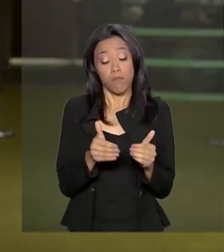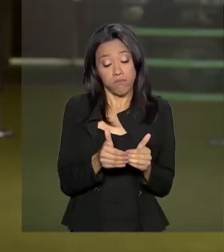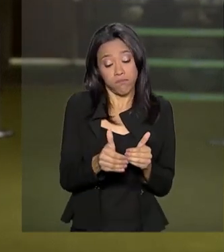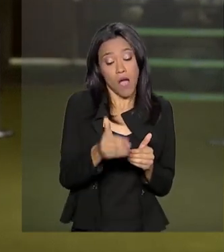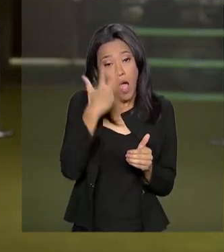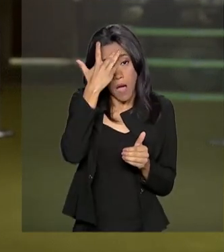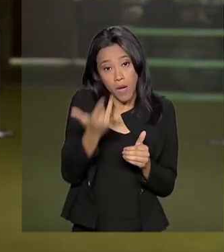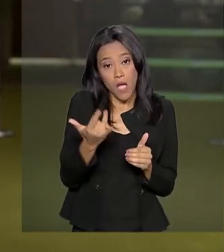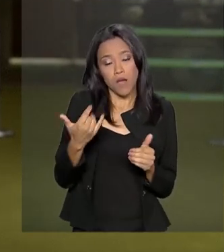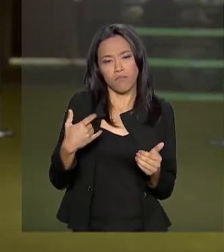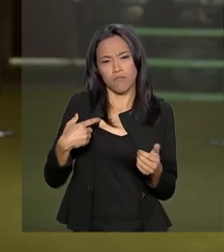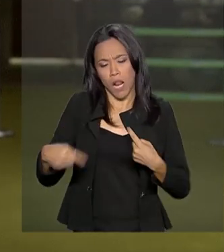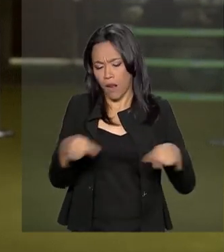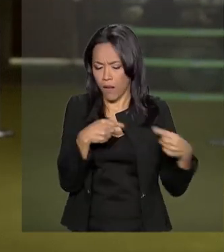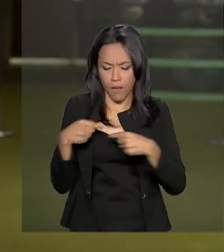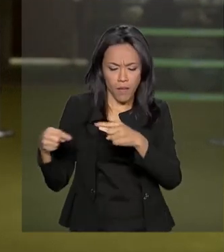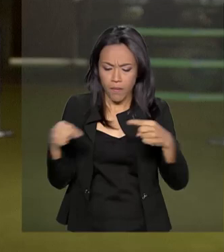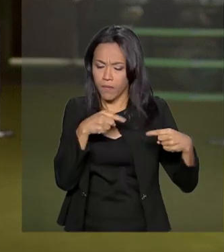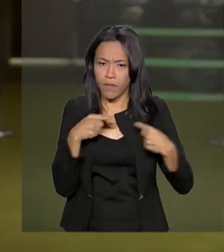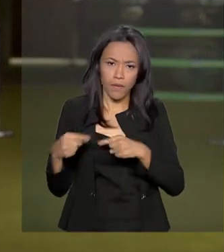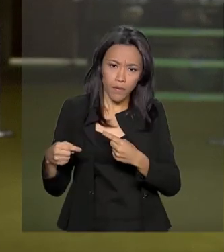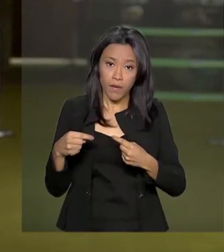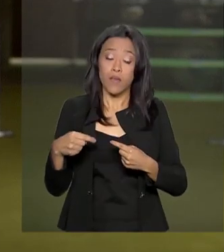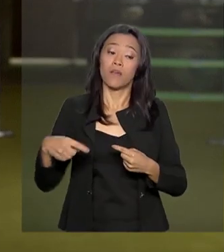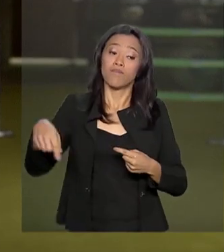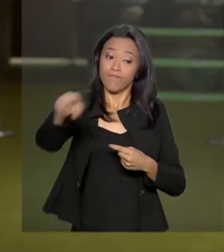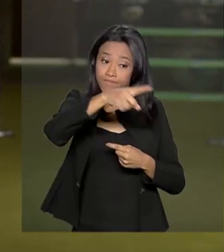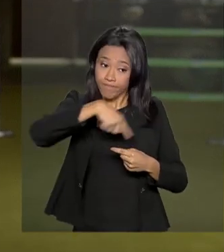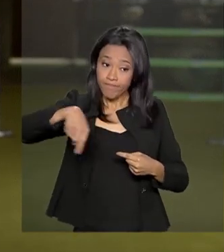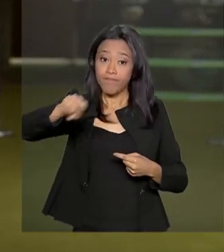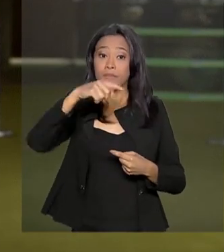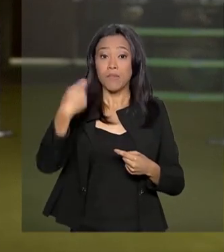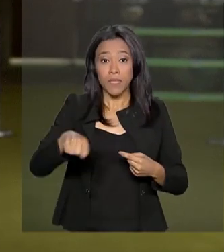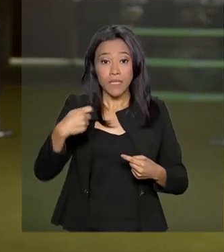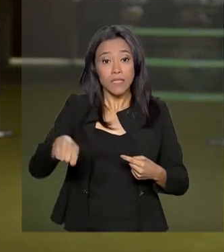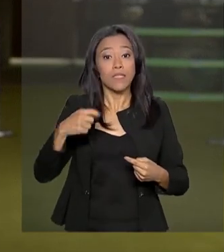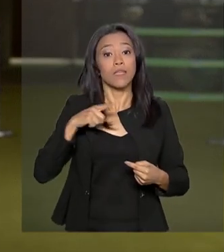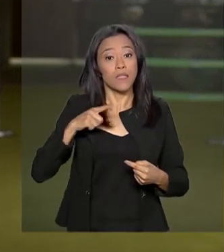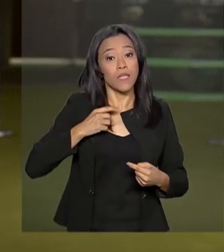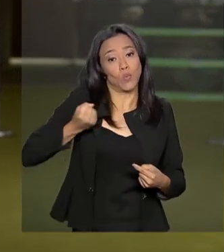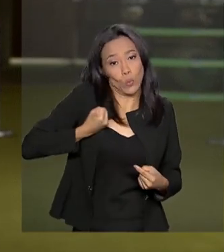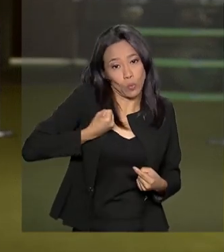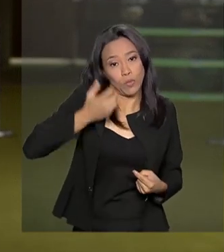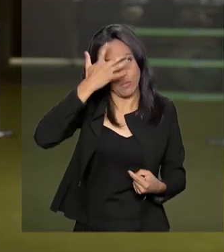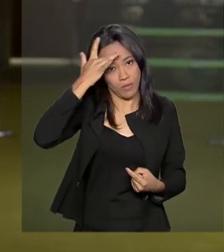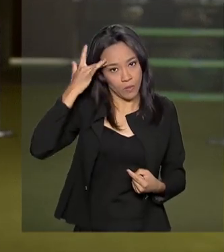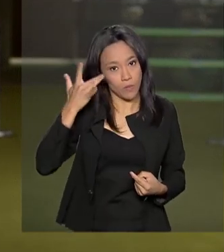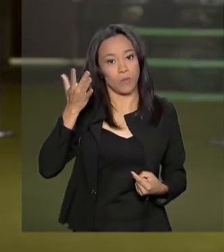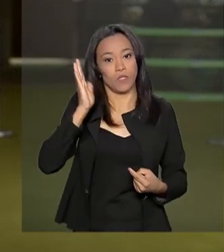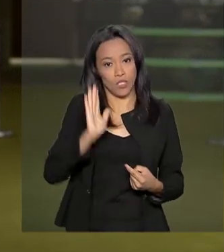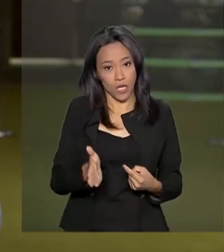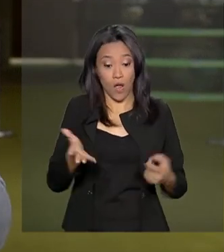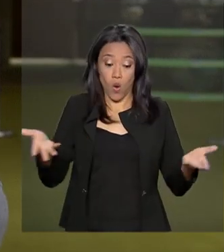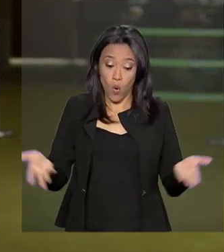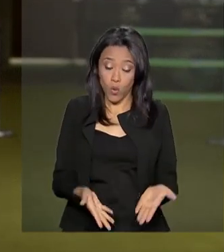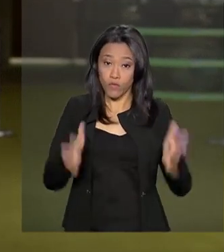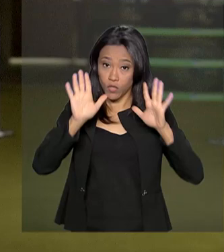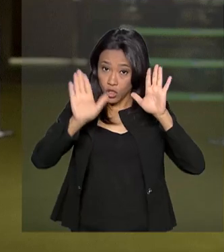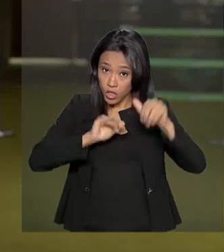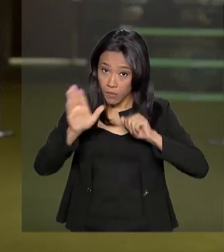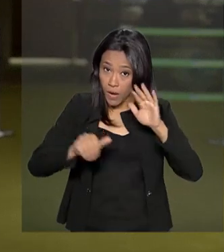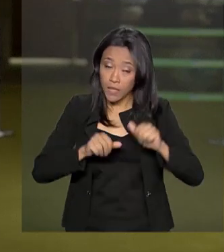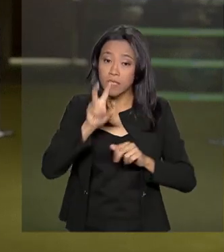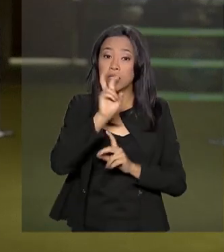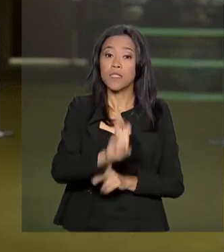amanhã. Para que isso aconteça, os governistas têm que colocar quórum na sessão do plenário que foi convocada para hoje, ou seja, pelo menos